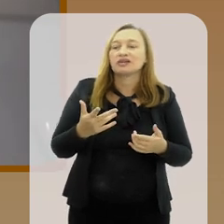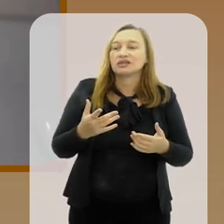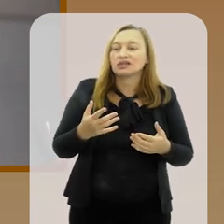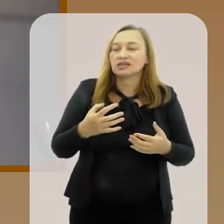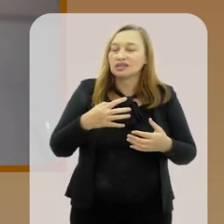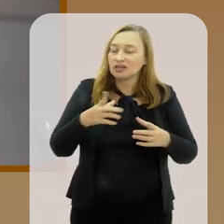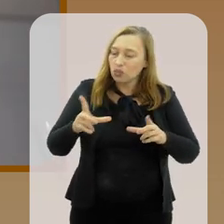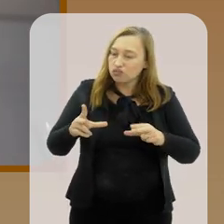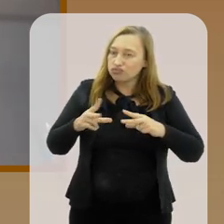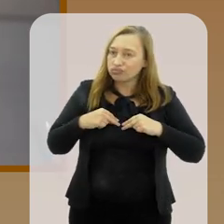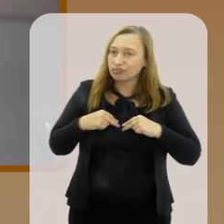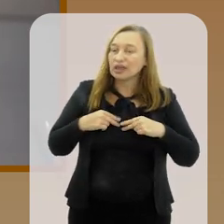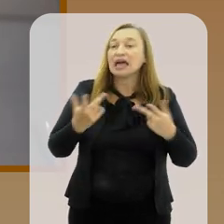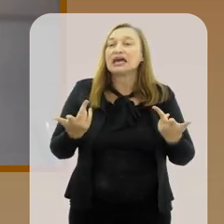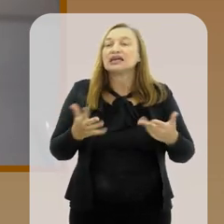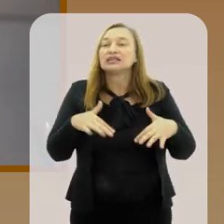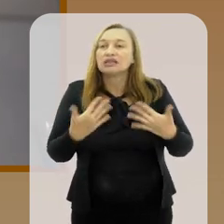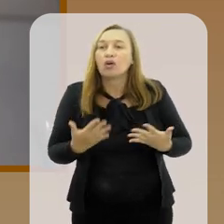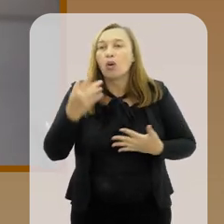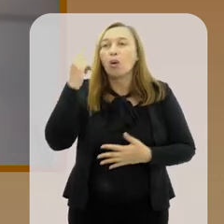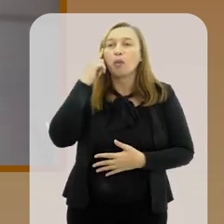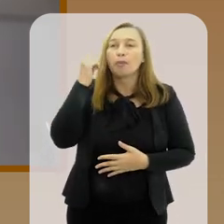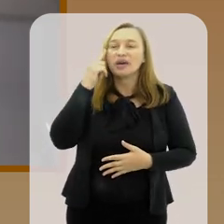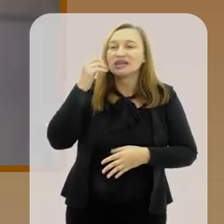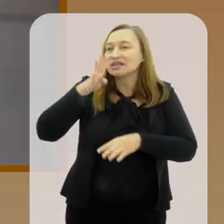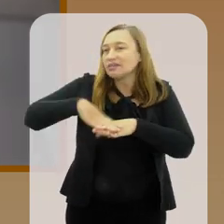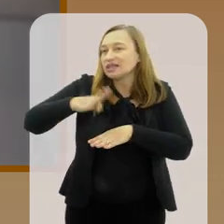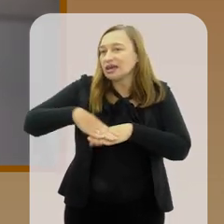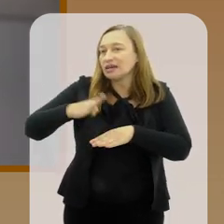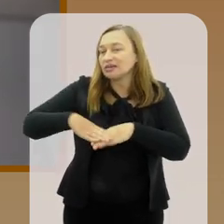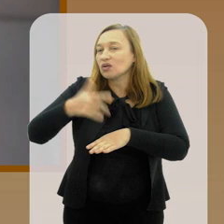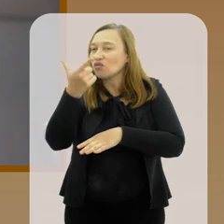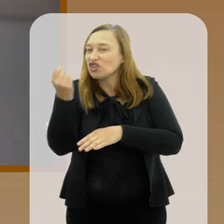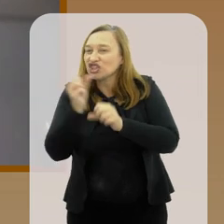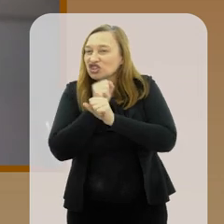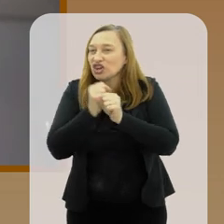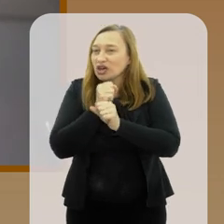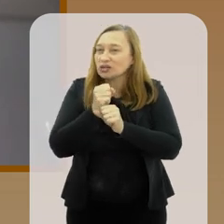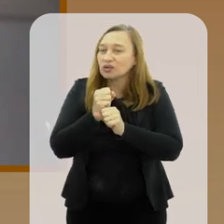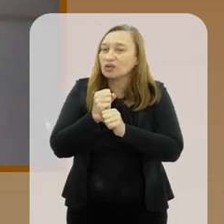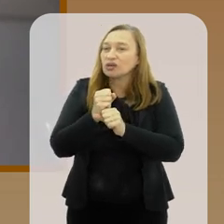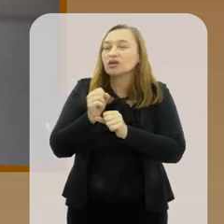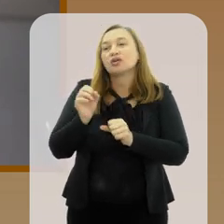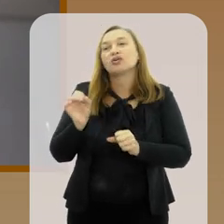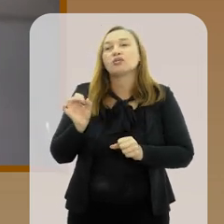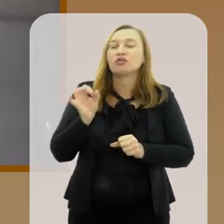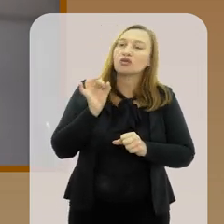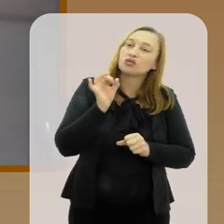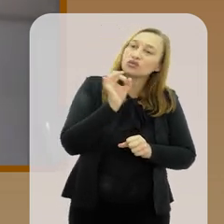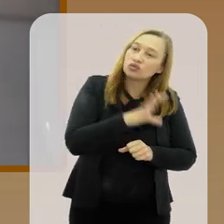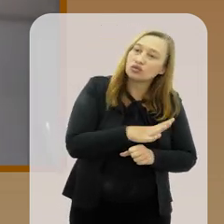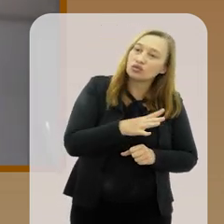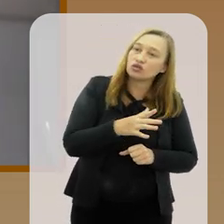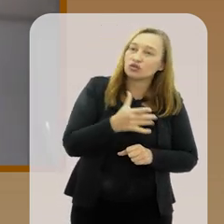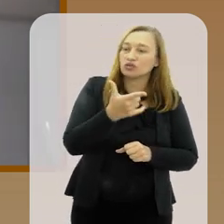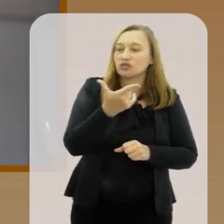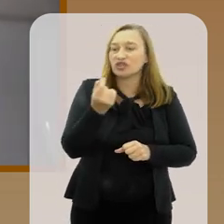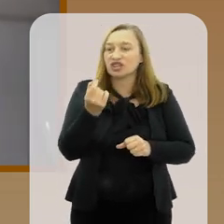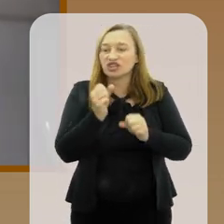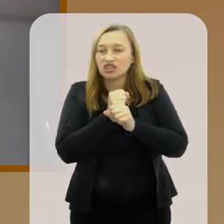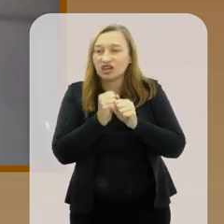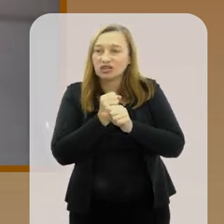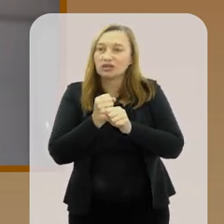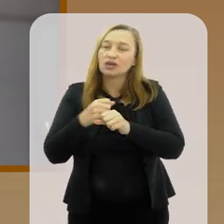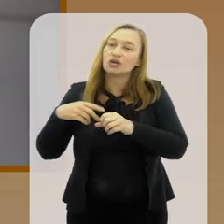considerar extremamente recompensador então basicamente eu penso em fazer matemática nos próximos 20 anos da maneira como eu fiz nos